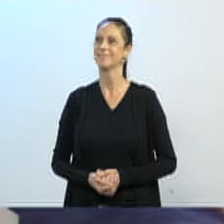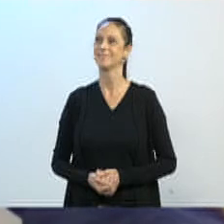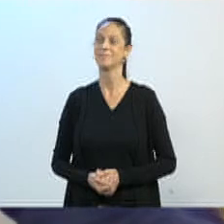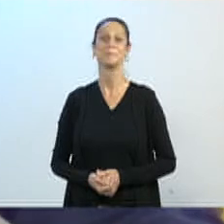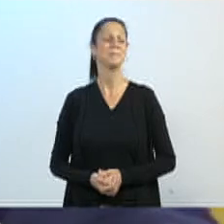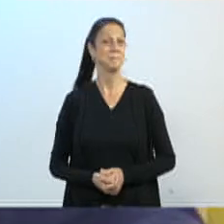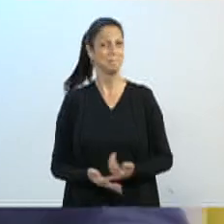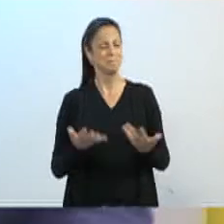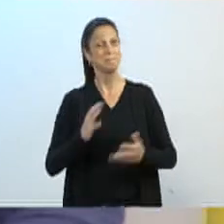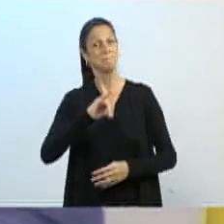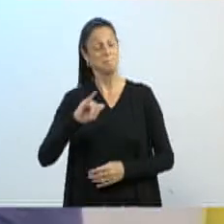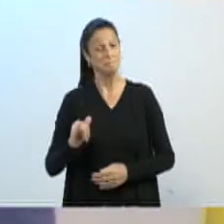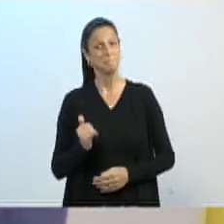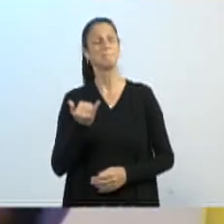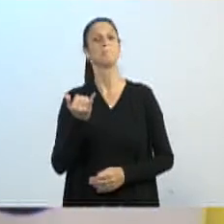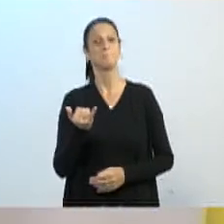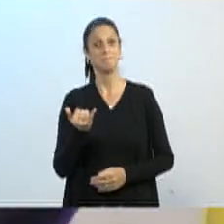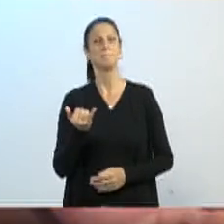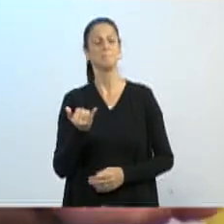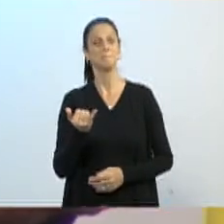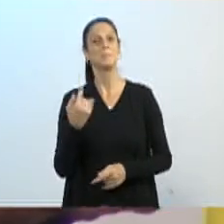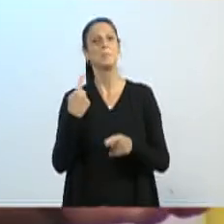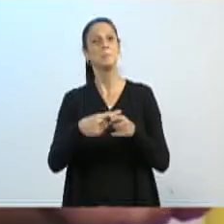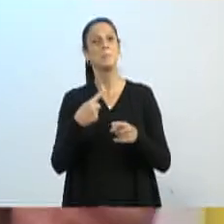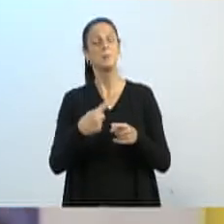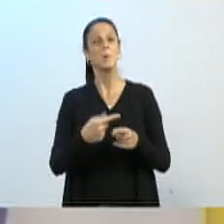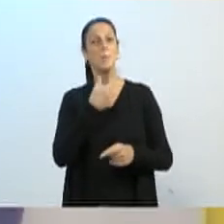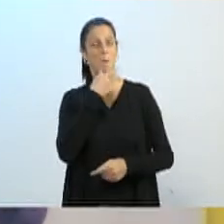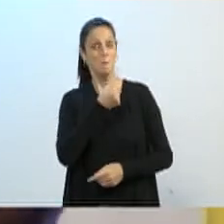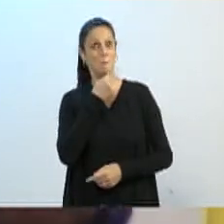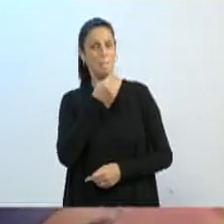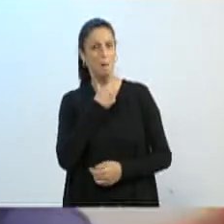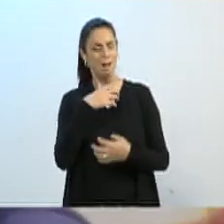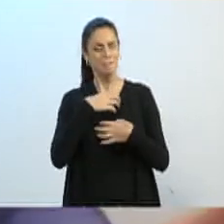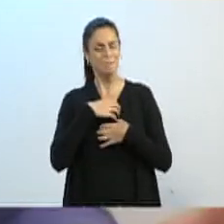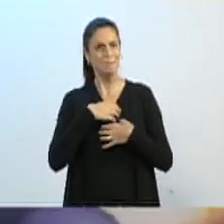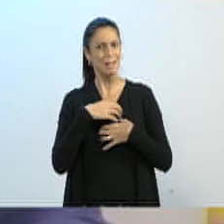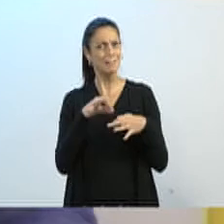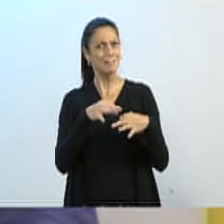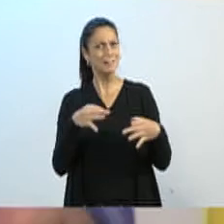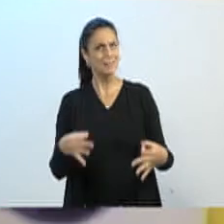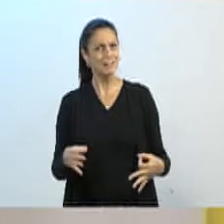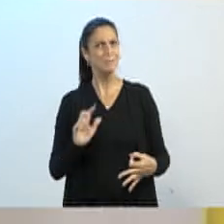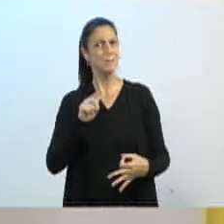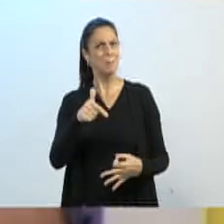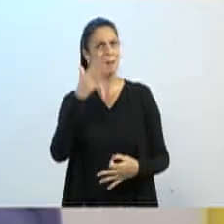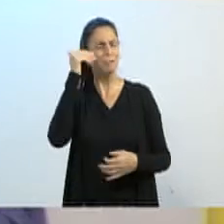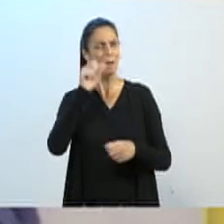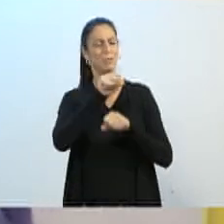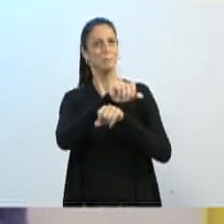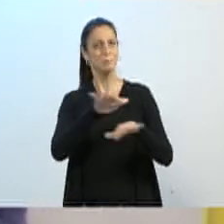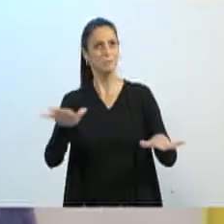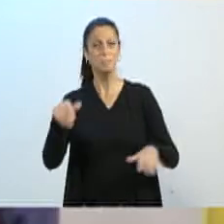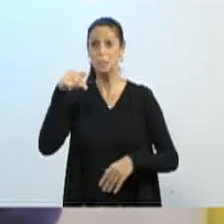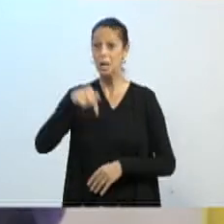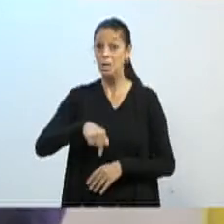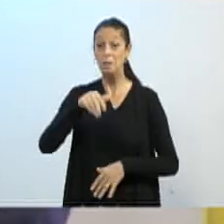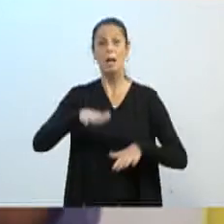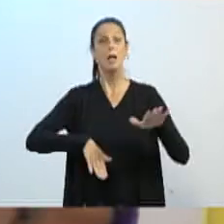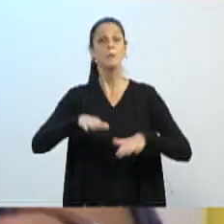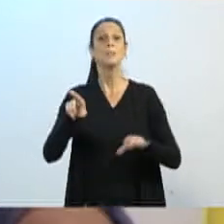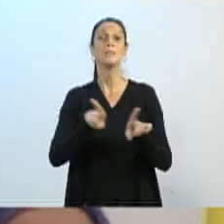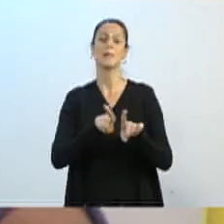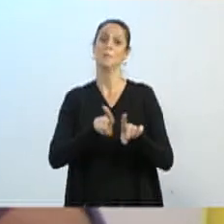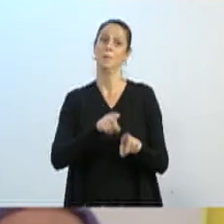Quero aproveitar que um gesto tão simples tomou uma proporção de tamanho. E nós, às vezes, aqui, vereador Turca, acabamos